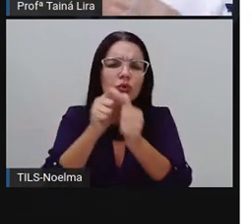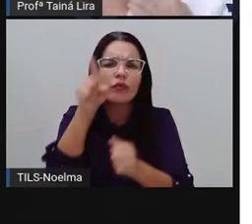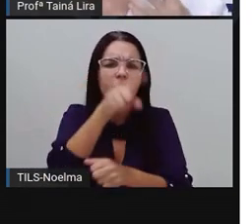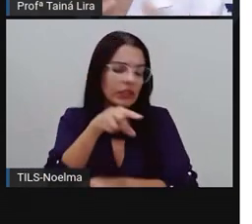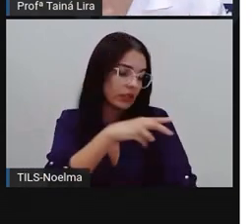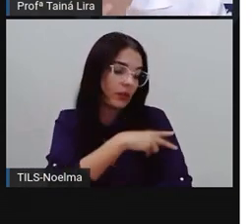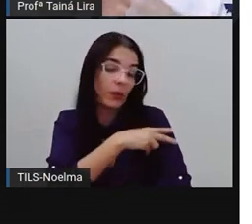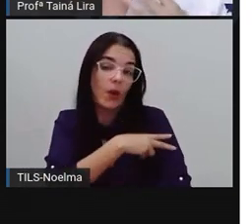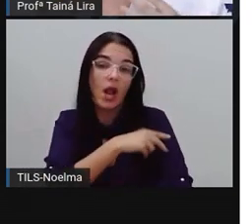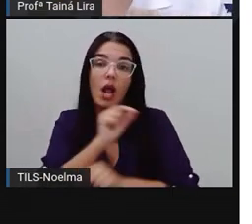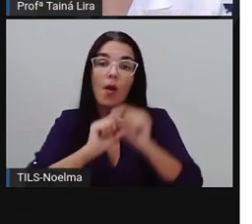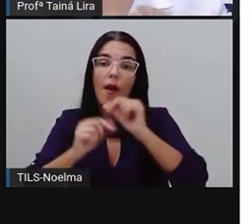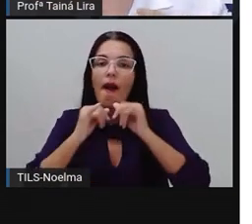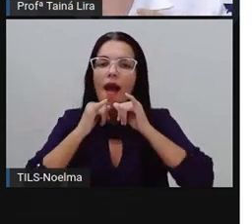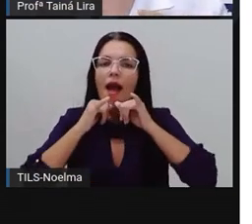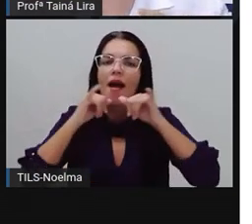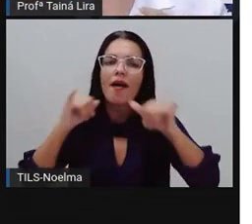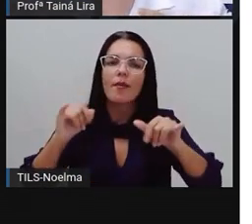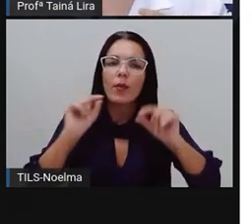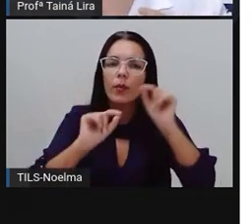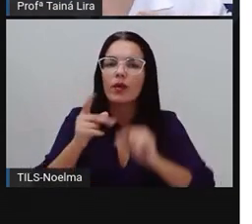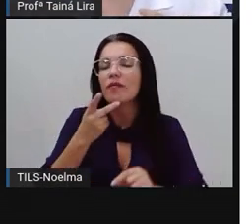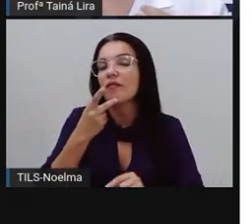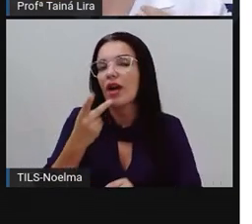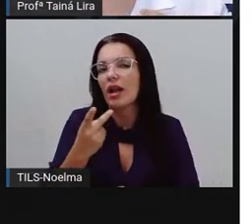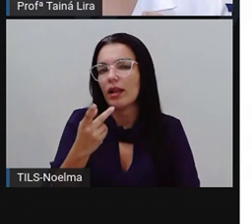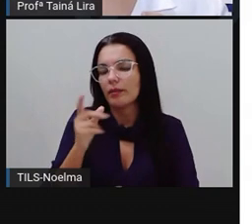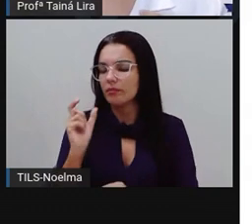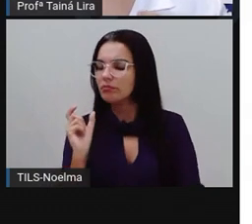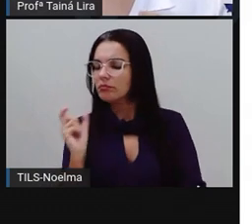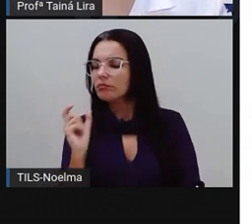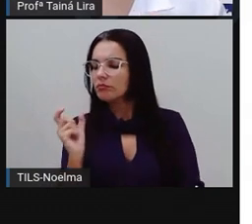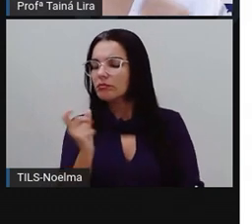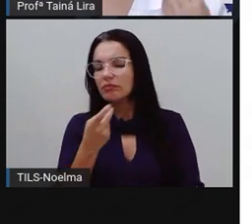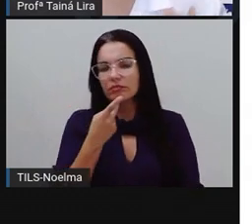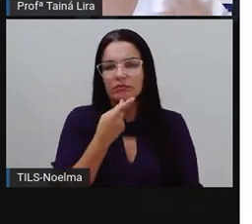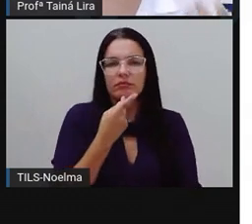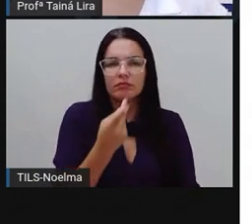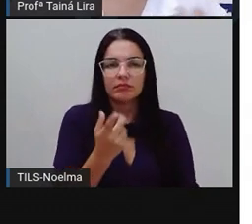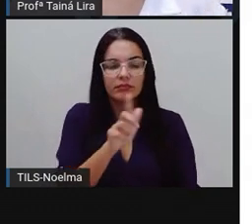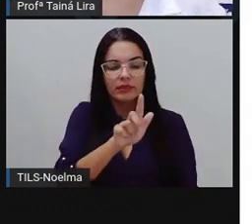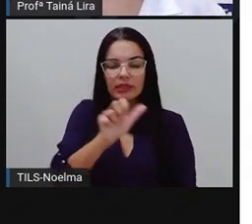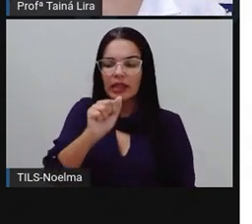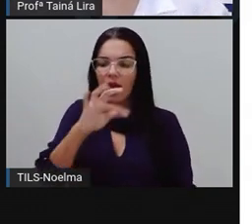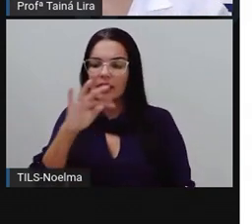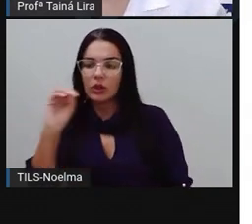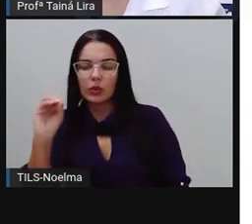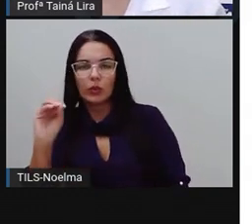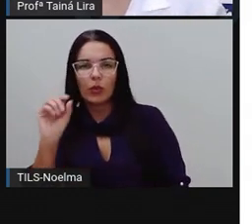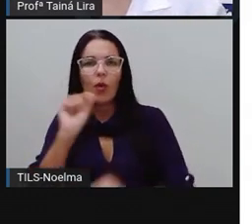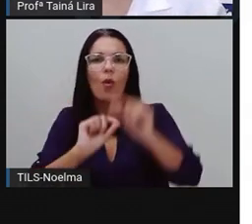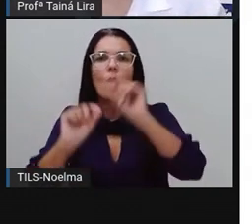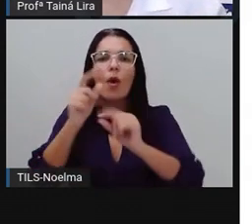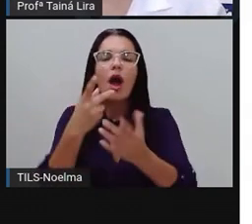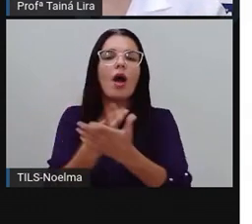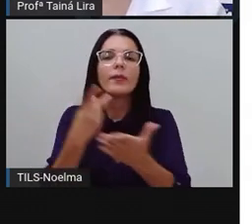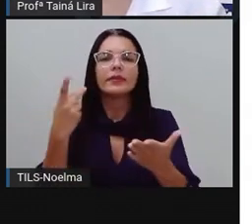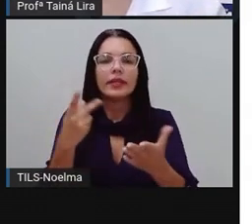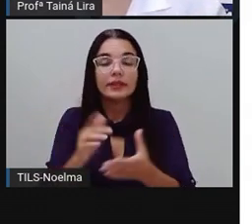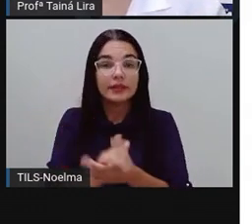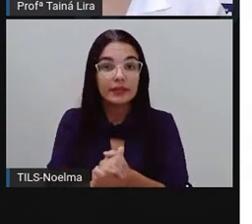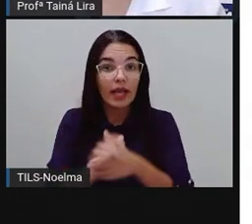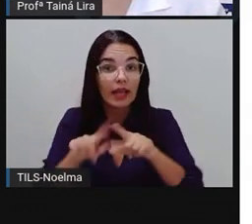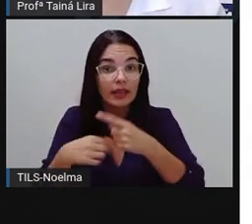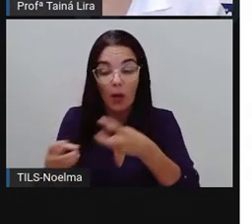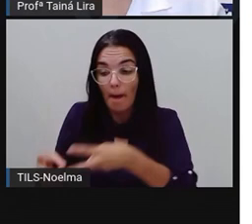pronuncio aí a palavra gato, gato, o que é que vai acontecer? Eu percebo que